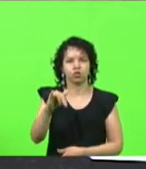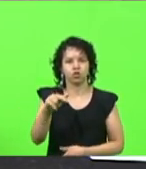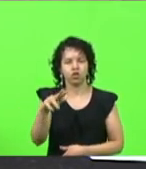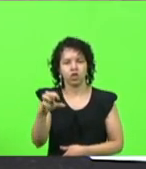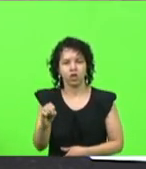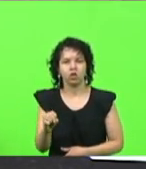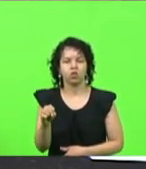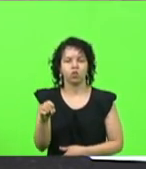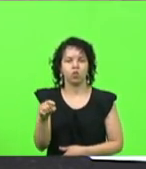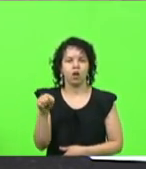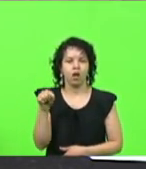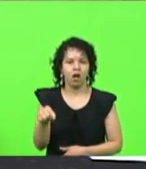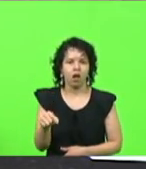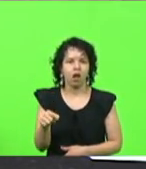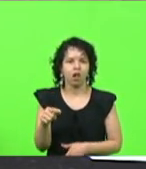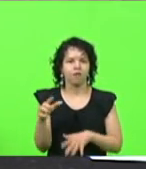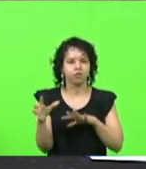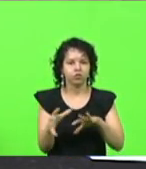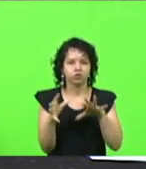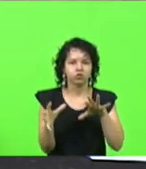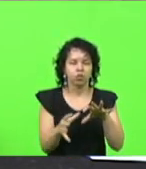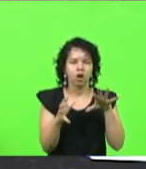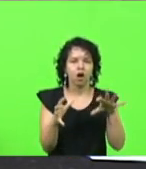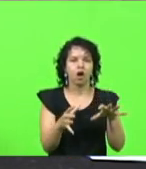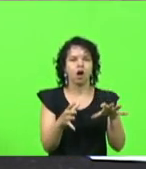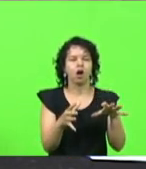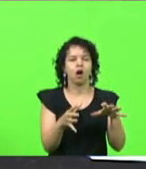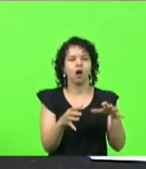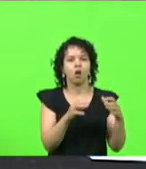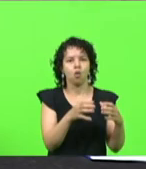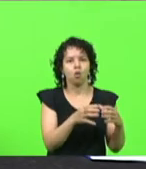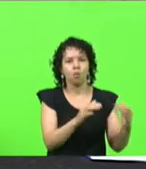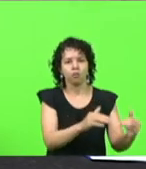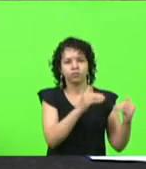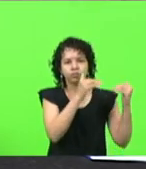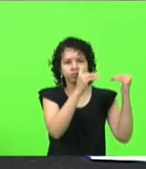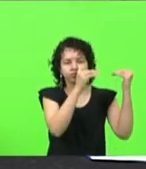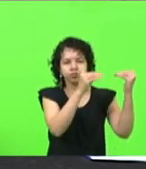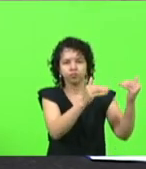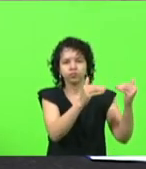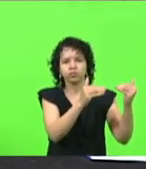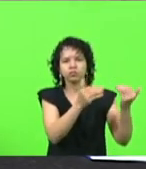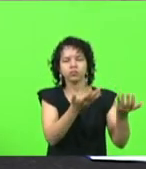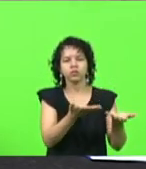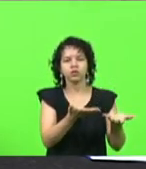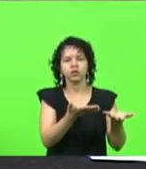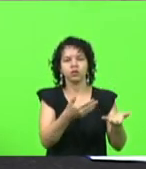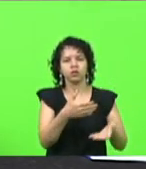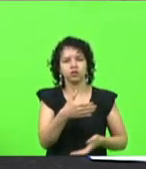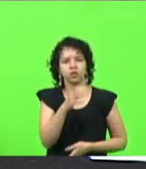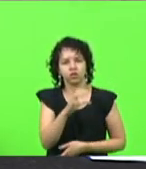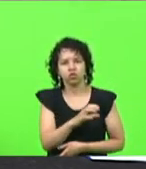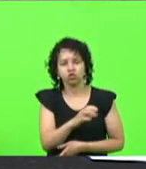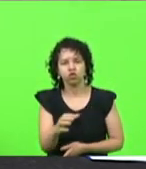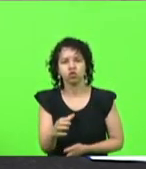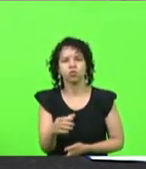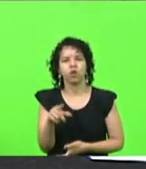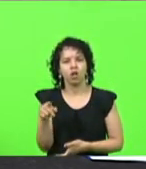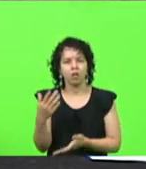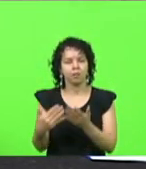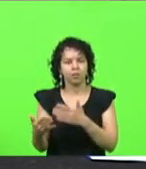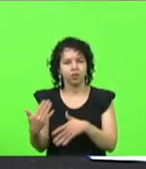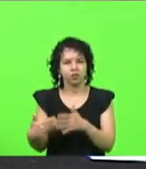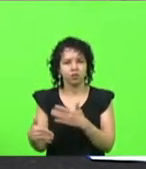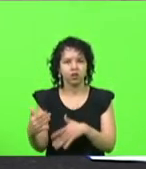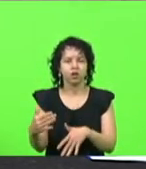as autoridades egípcias em relação ao cristianismo. Ela era pagã, se converteu, se batizou ao cristianismo, e isso